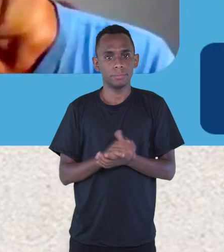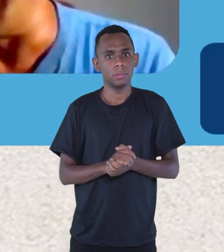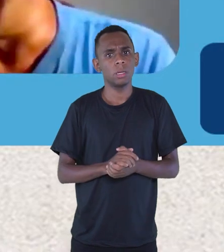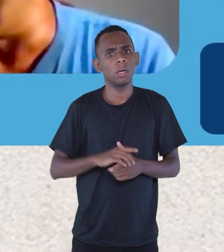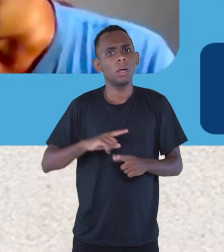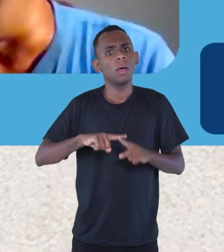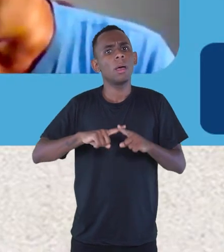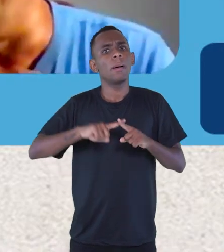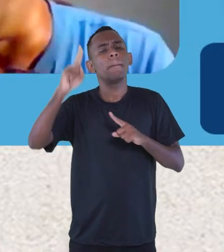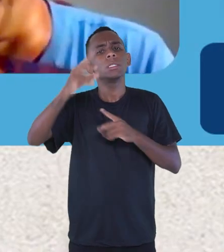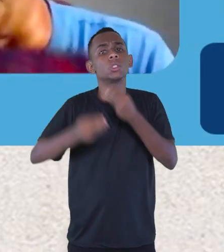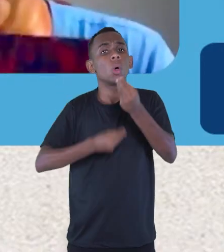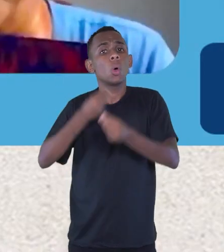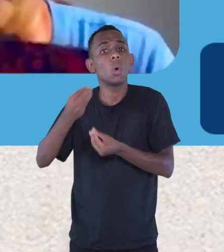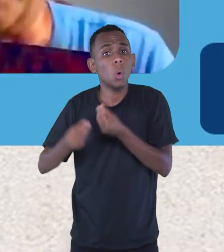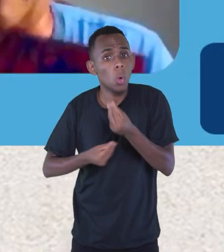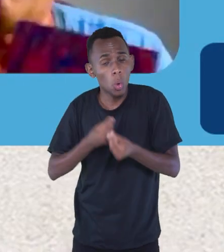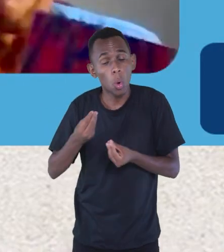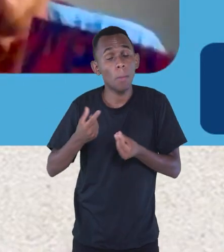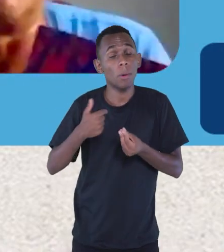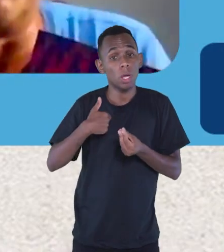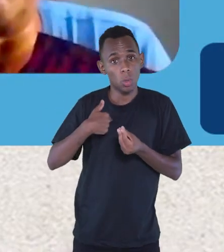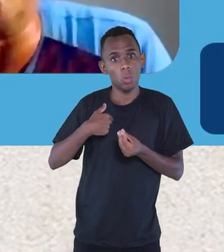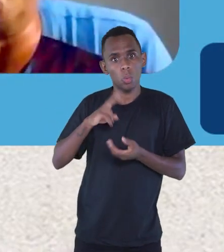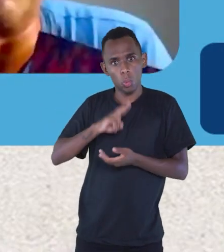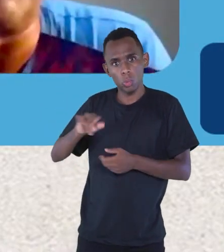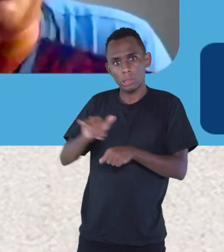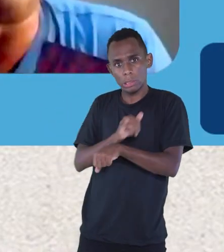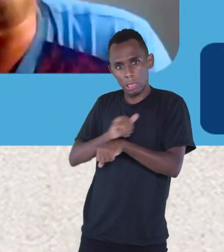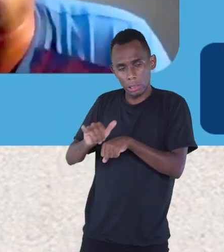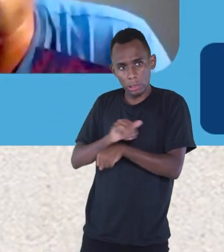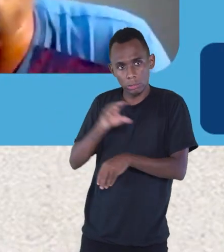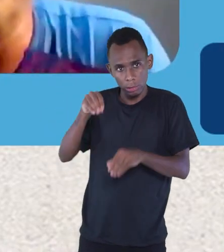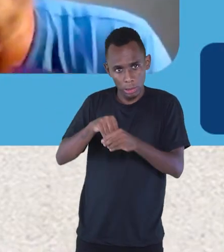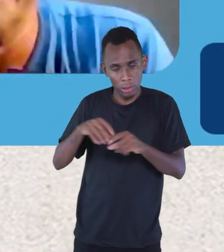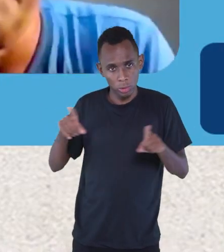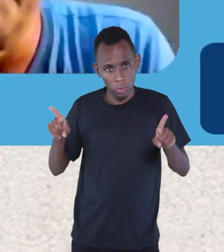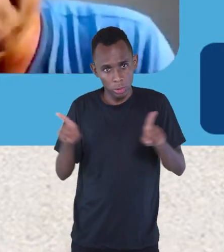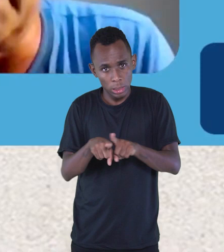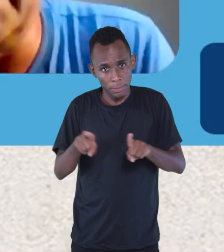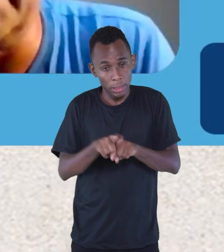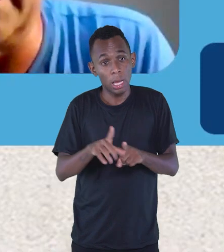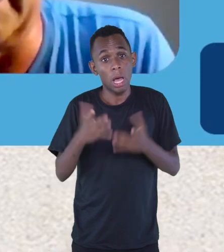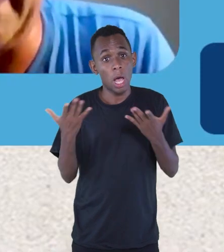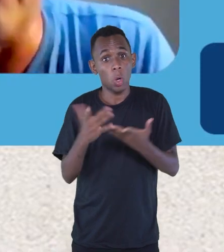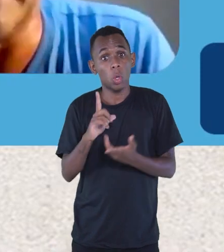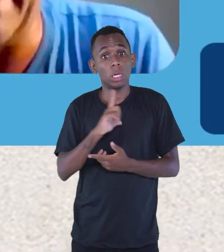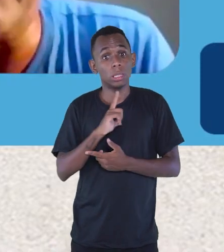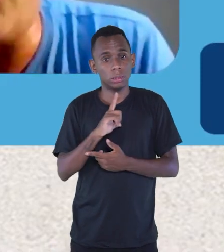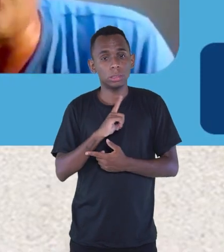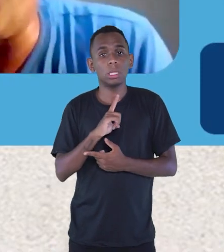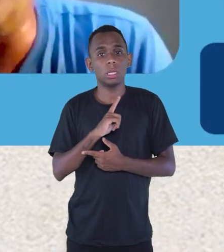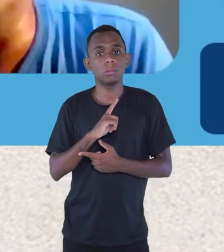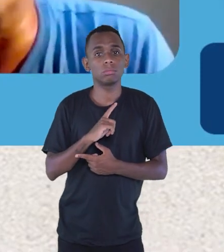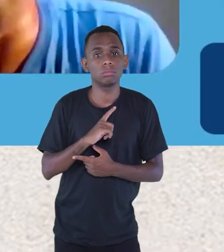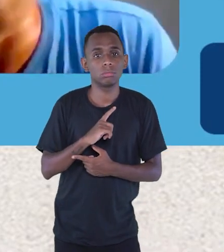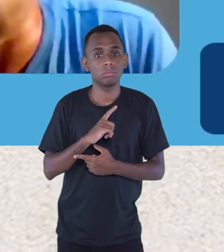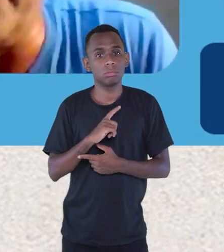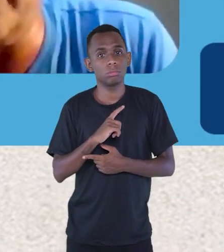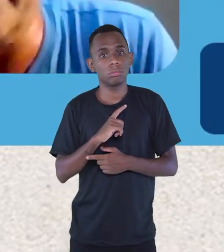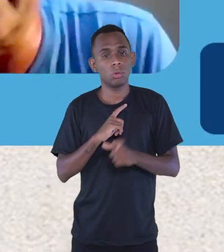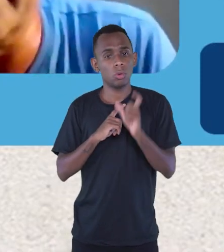trabalho, o meu livro, e agora existe um termo que é usado, que é o